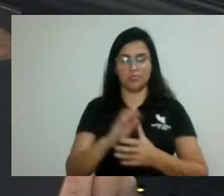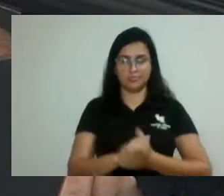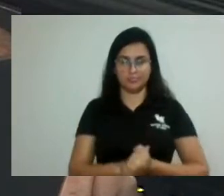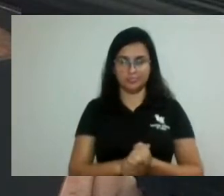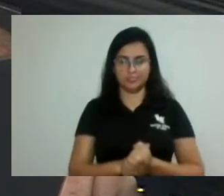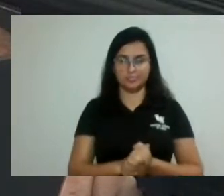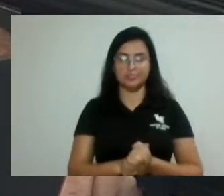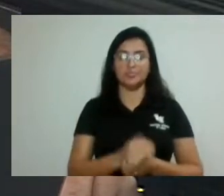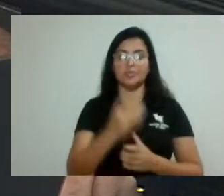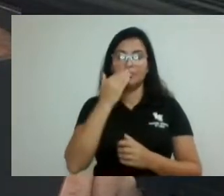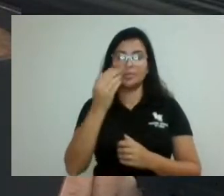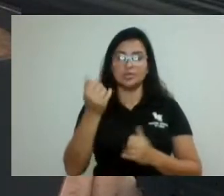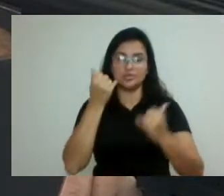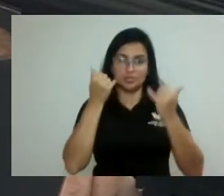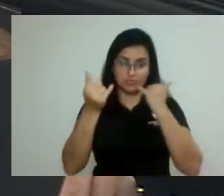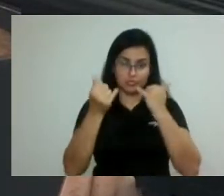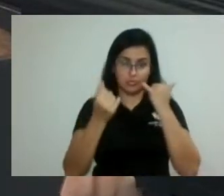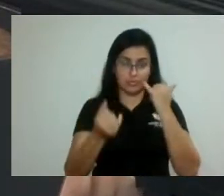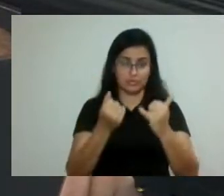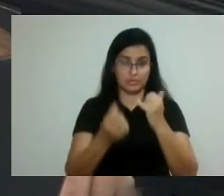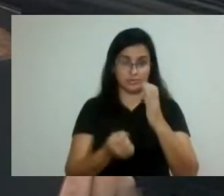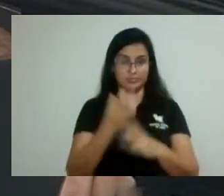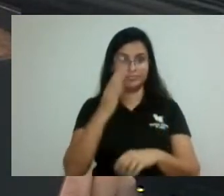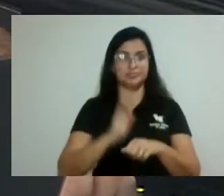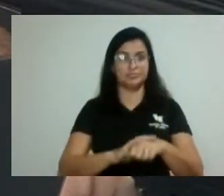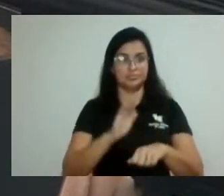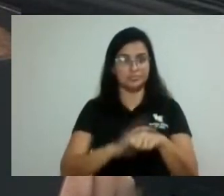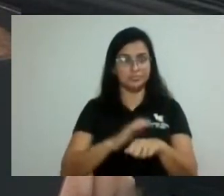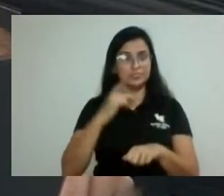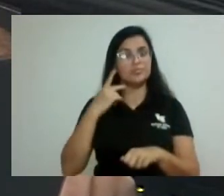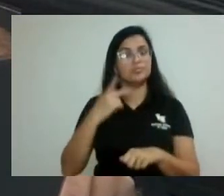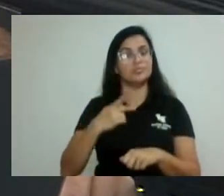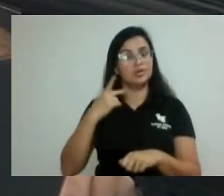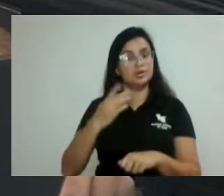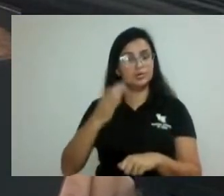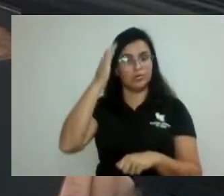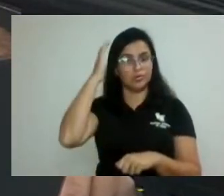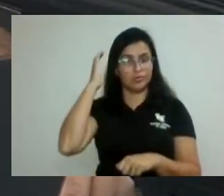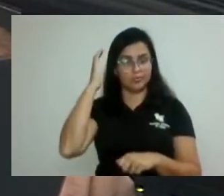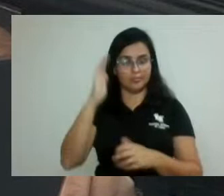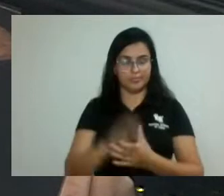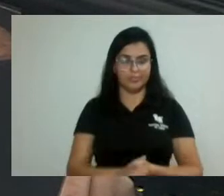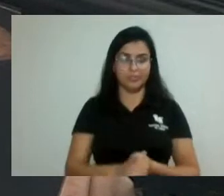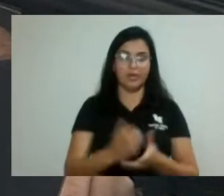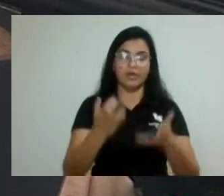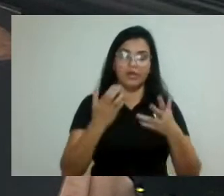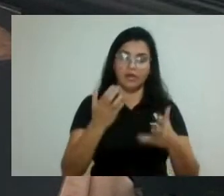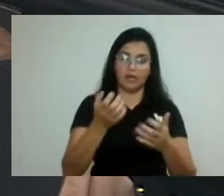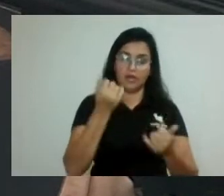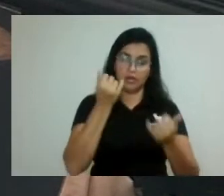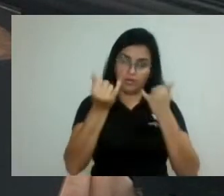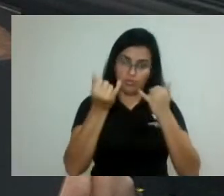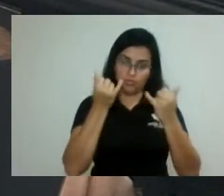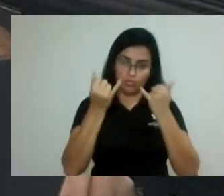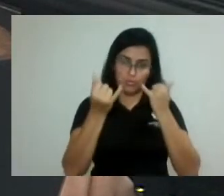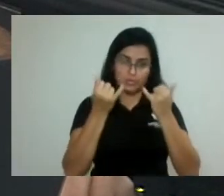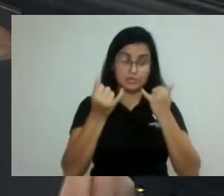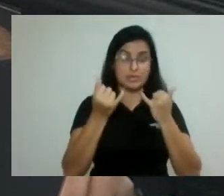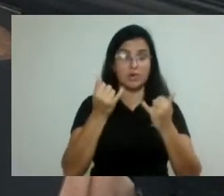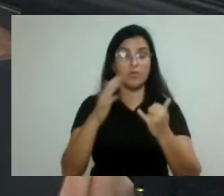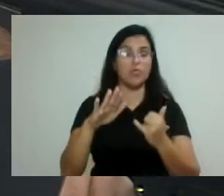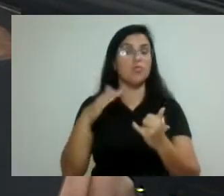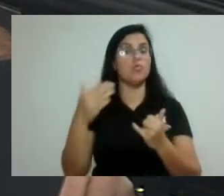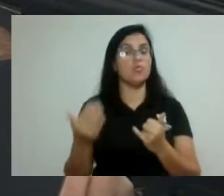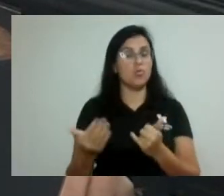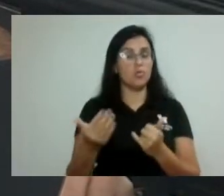Coelho. Vereador Pardal solicita informação acerca de previsão de disponibilização de meios